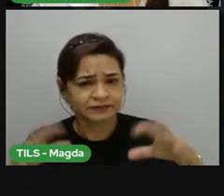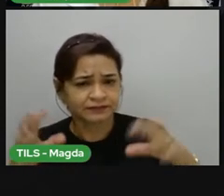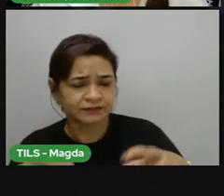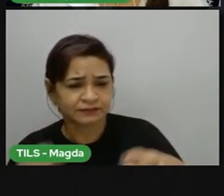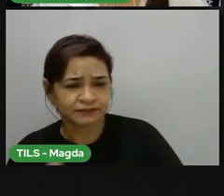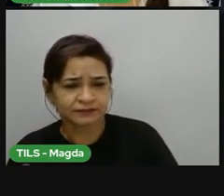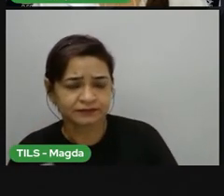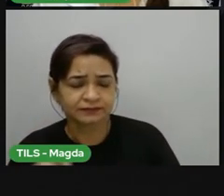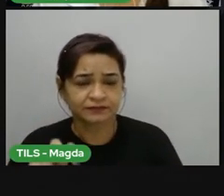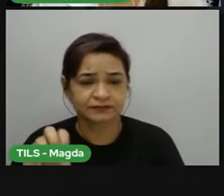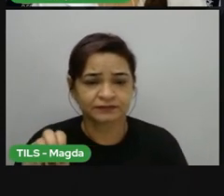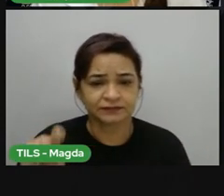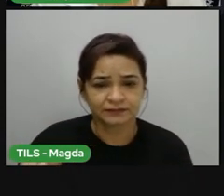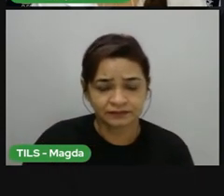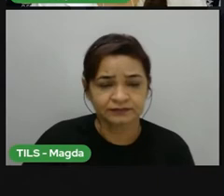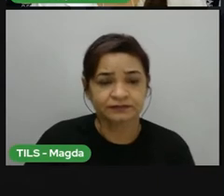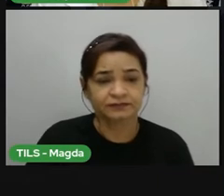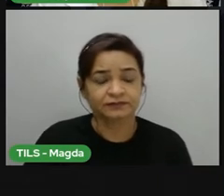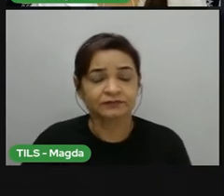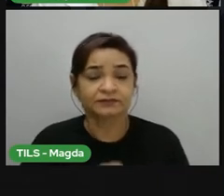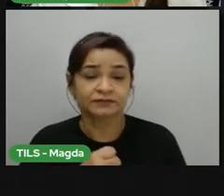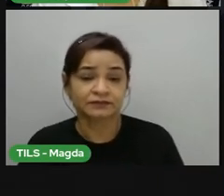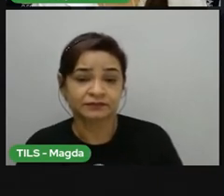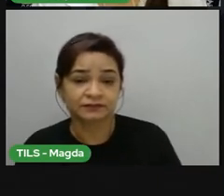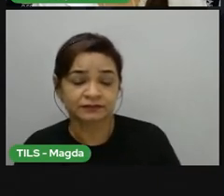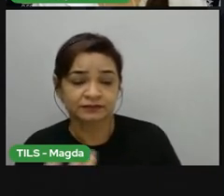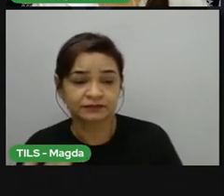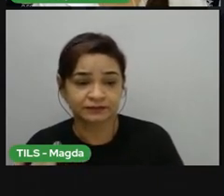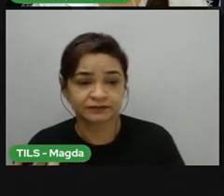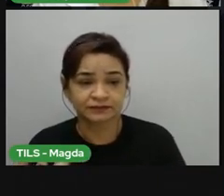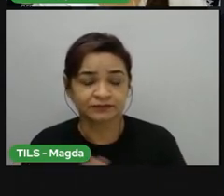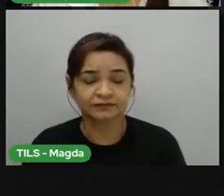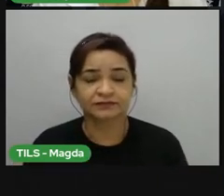.500 milímetros por ano, semelhante ao do clima tropical.